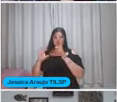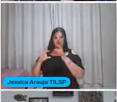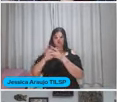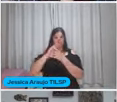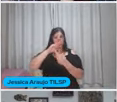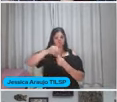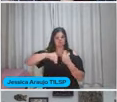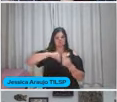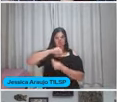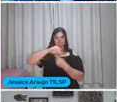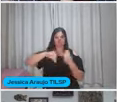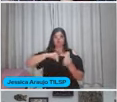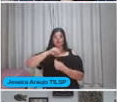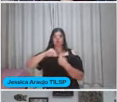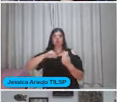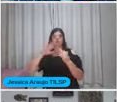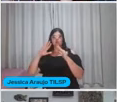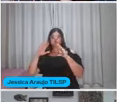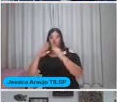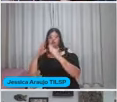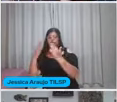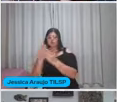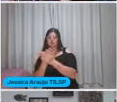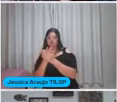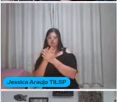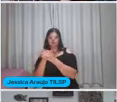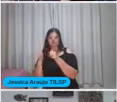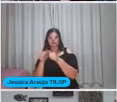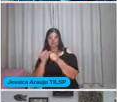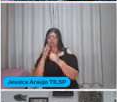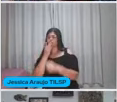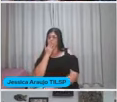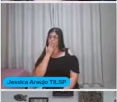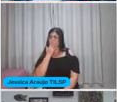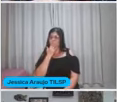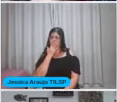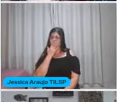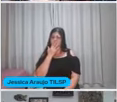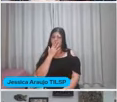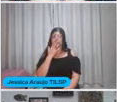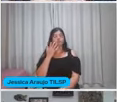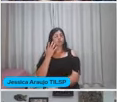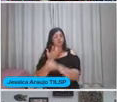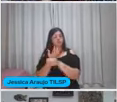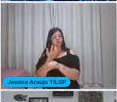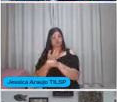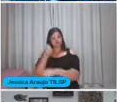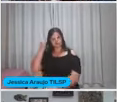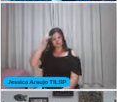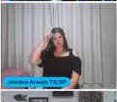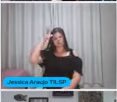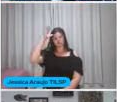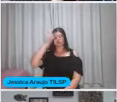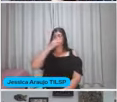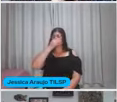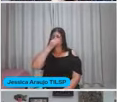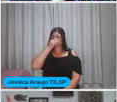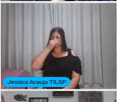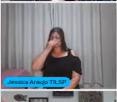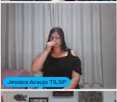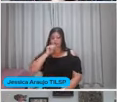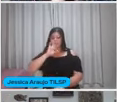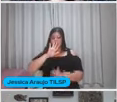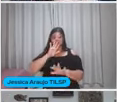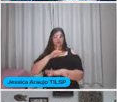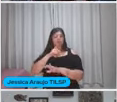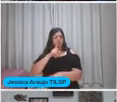mesmo A escola É que fica colocando As cores Em disciplina Não é? Os conhecimentos Mesmo nas séries Das crianças